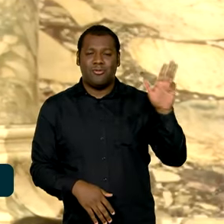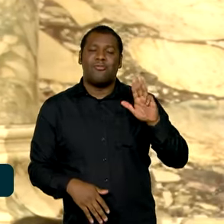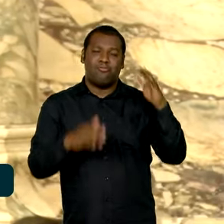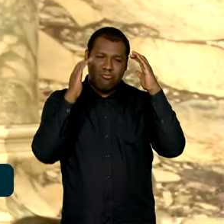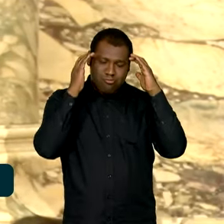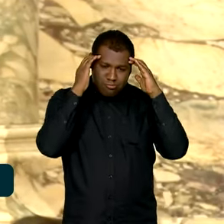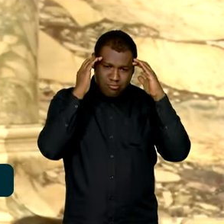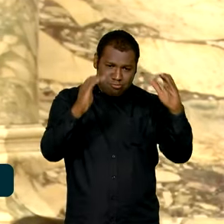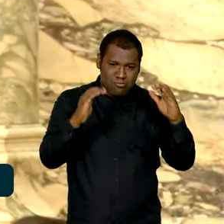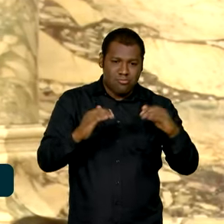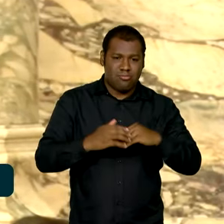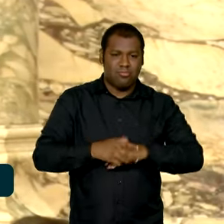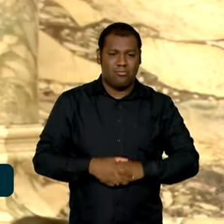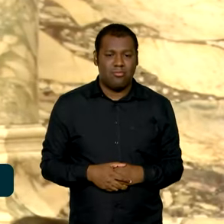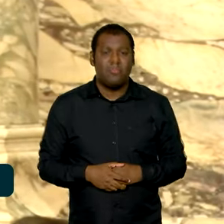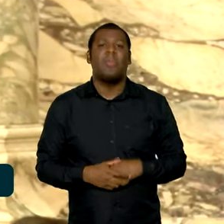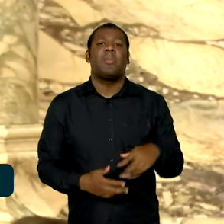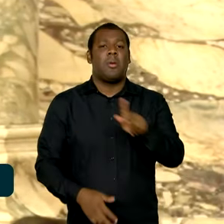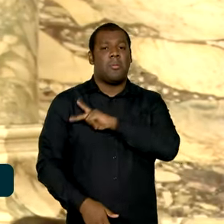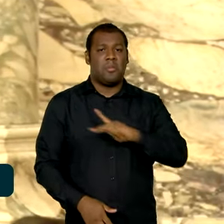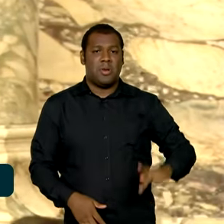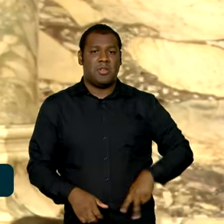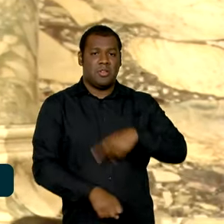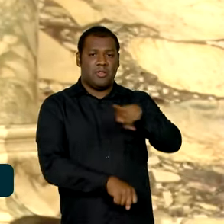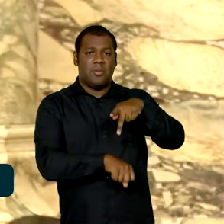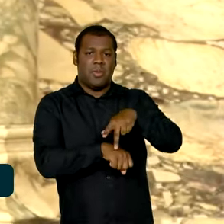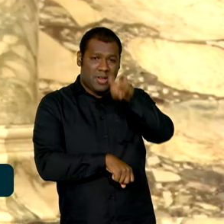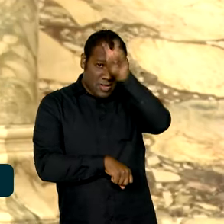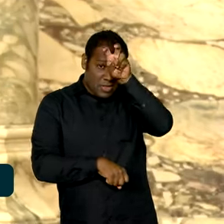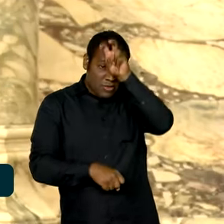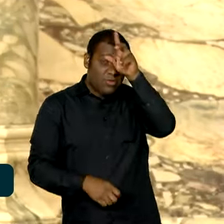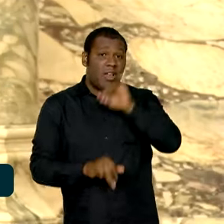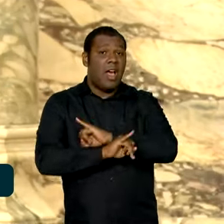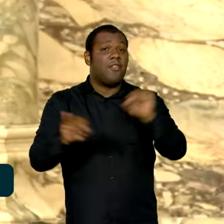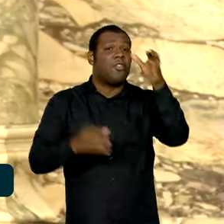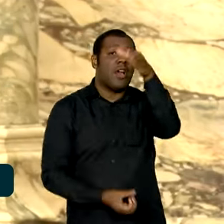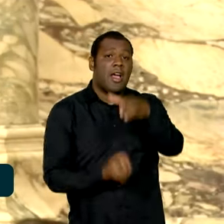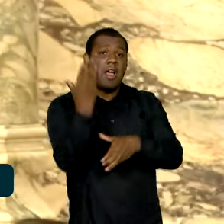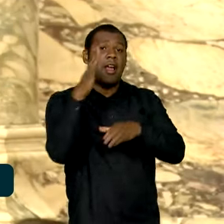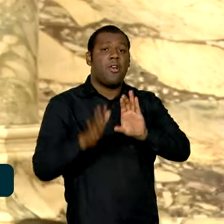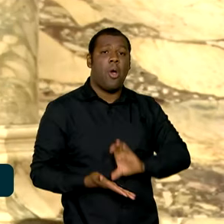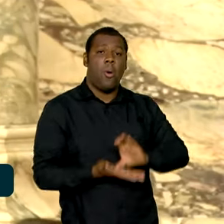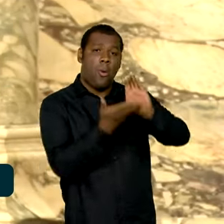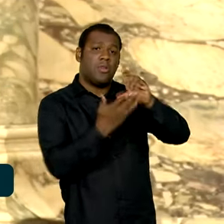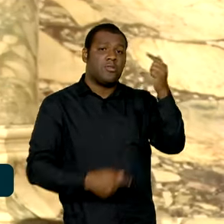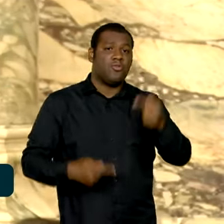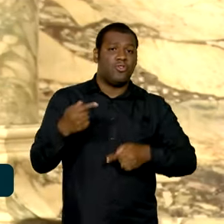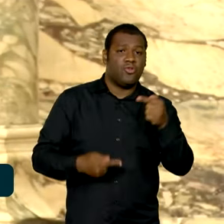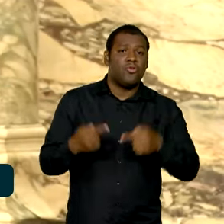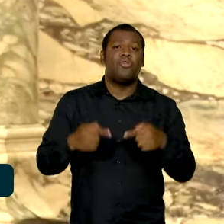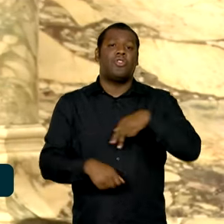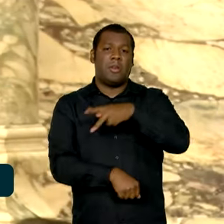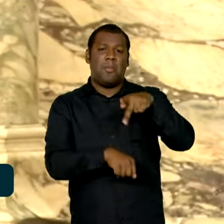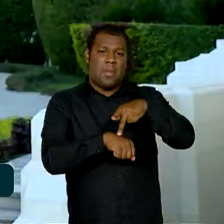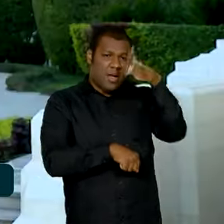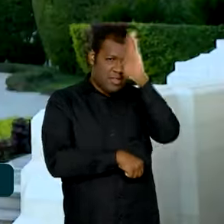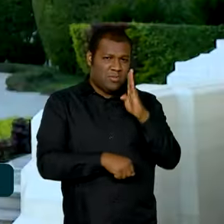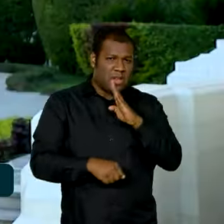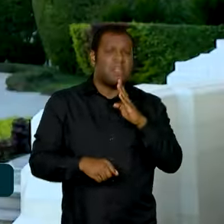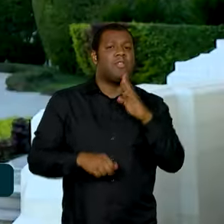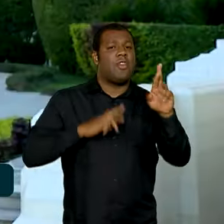Abdel Fattah Al-Sisi falou ainda que será criado um comitê para discutir a cooperação entre os países.